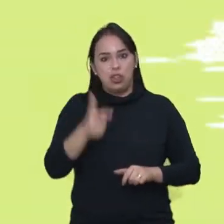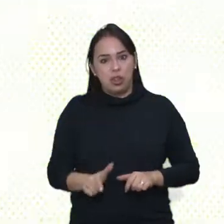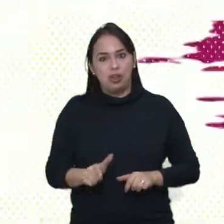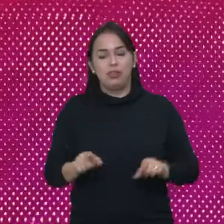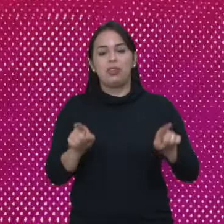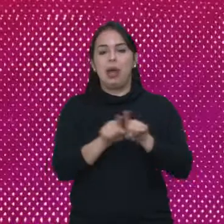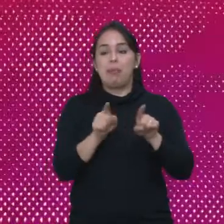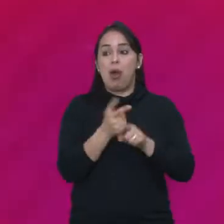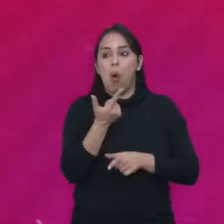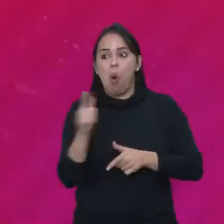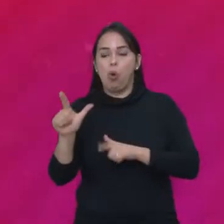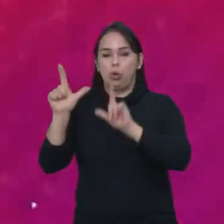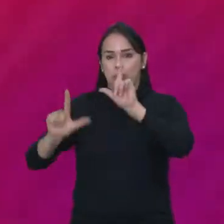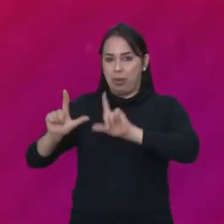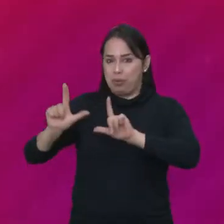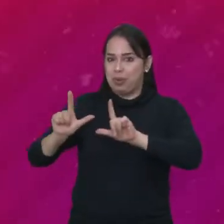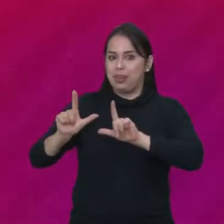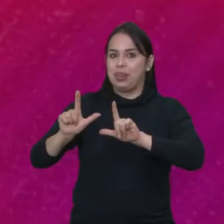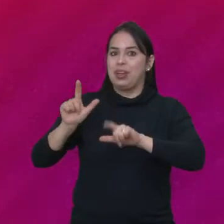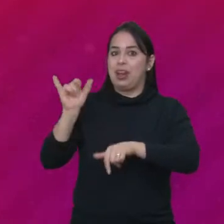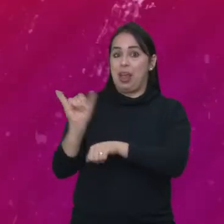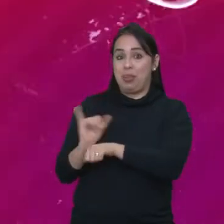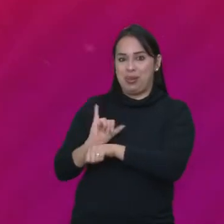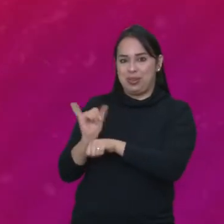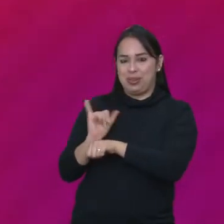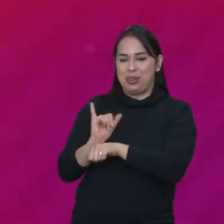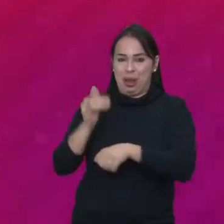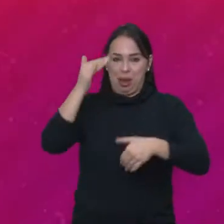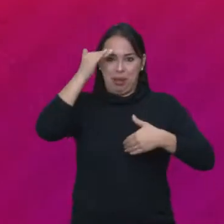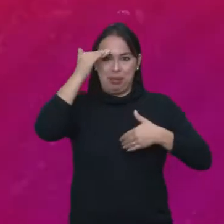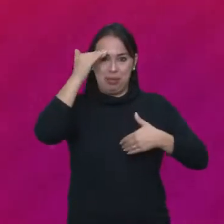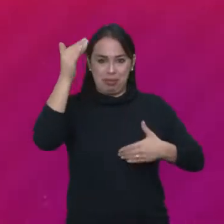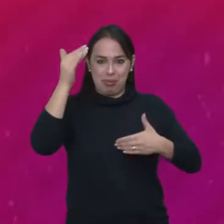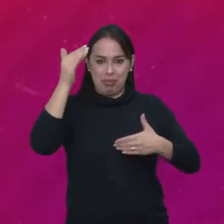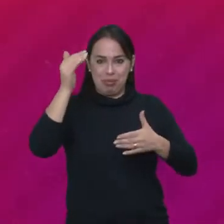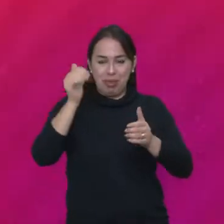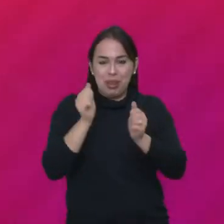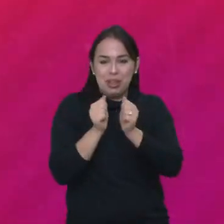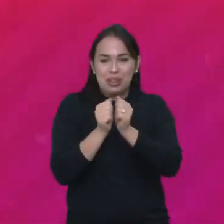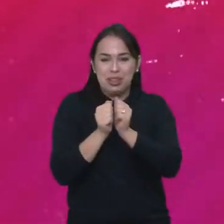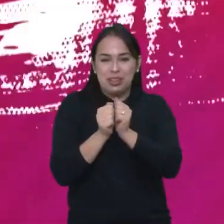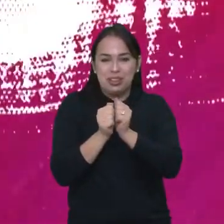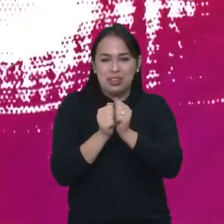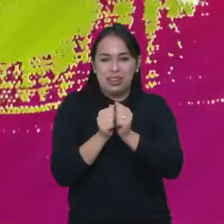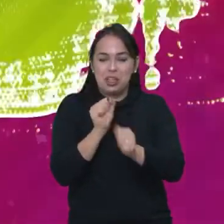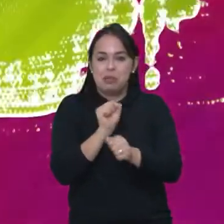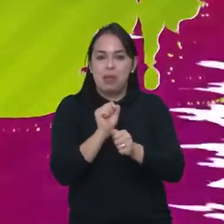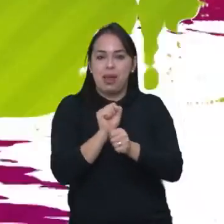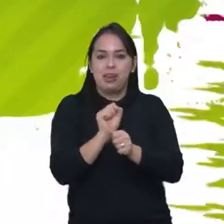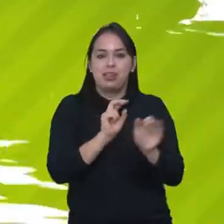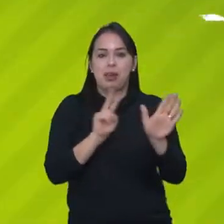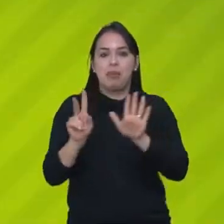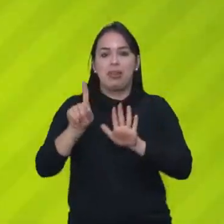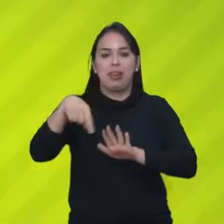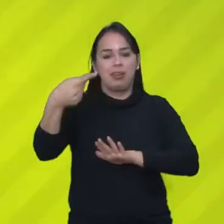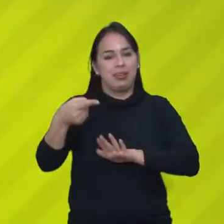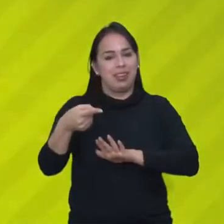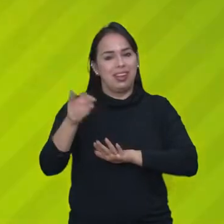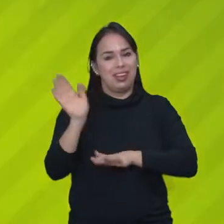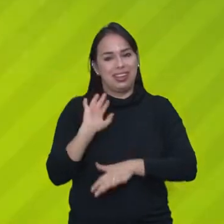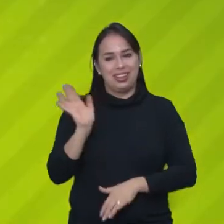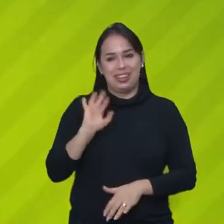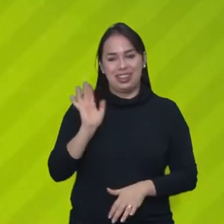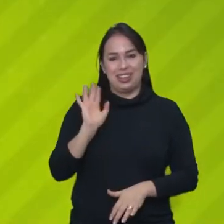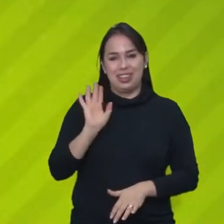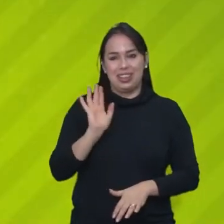e todos os outros pelo nosso canal do YouTube. Muito obrigada pela sua companhia! Te espero semana que vem! E